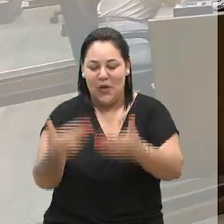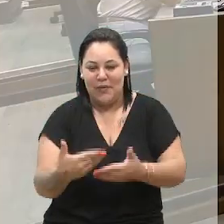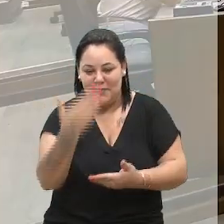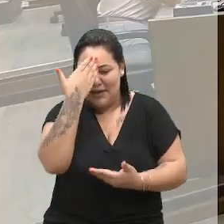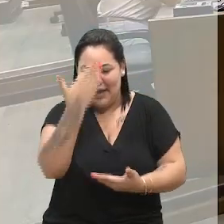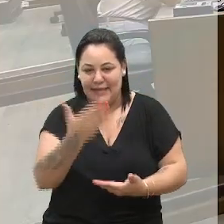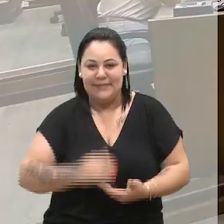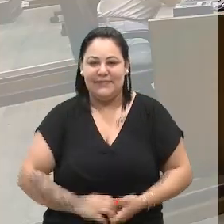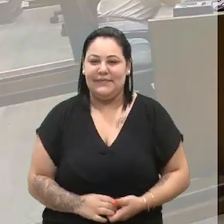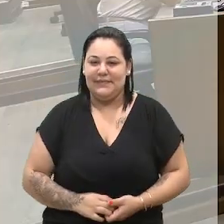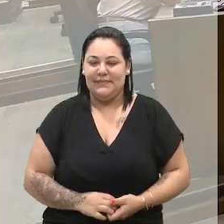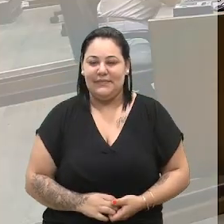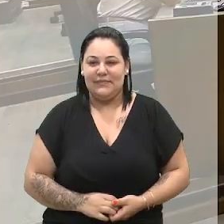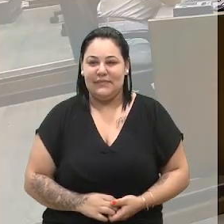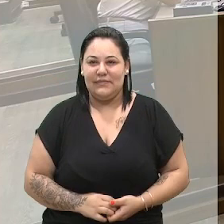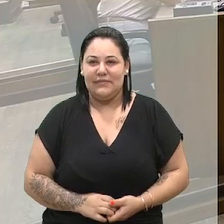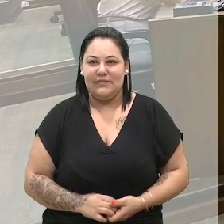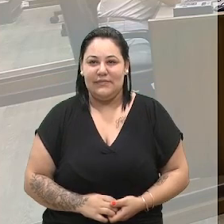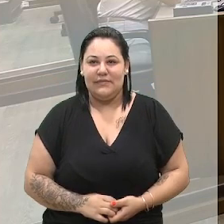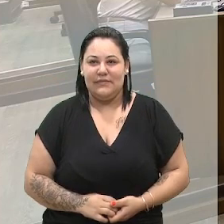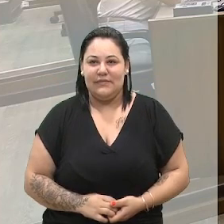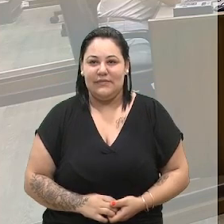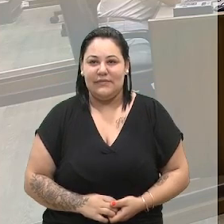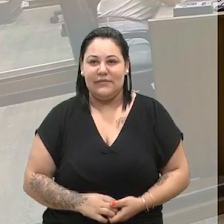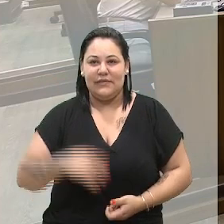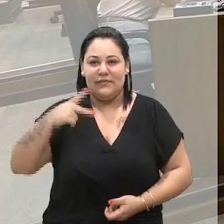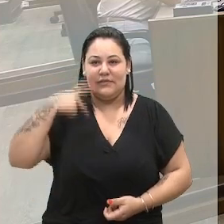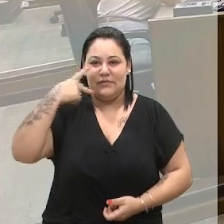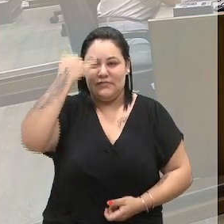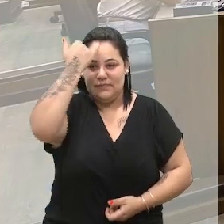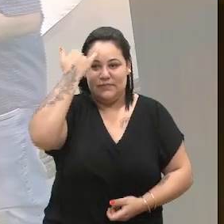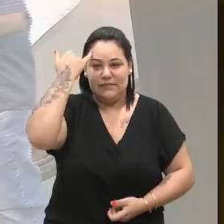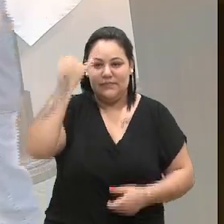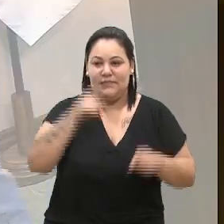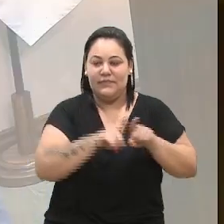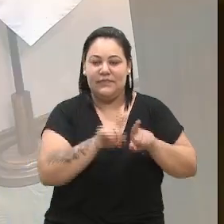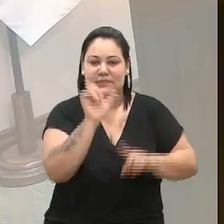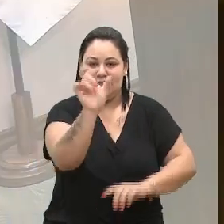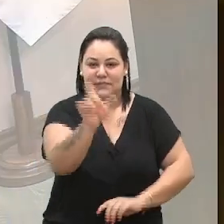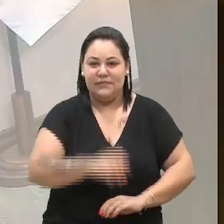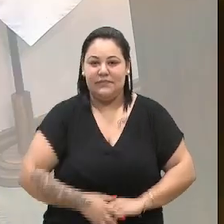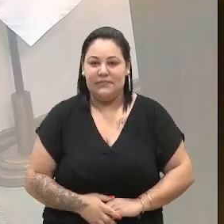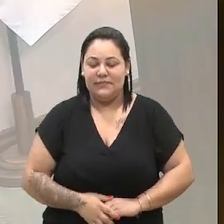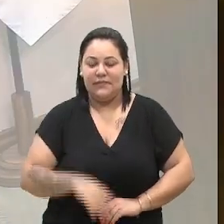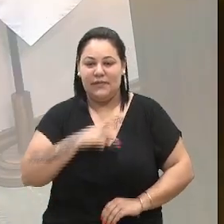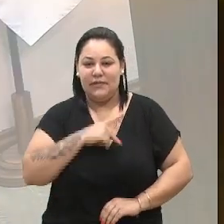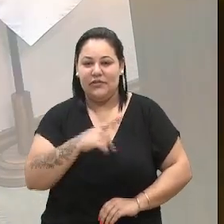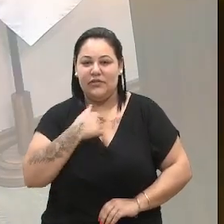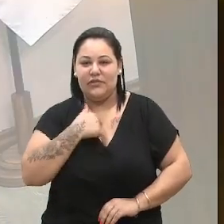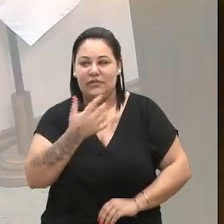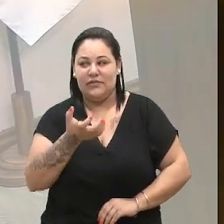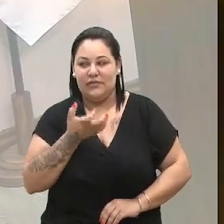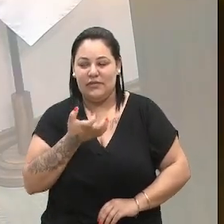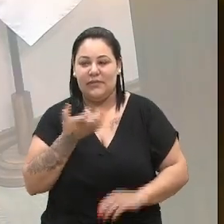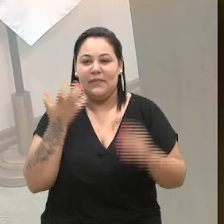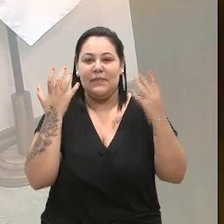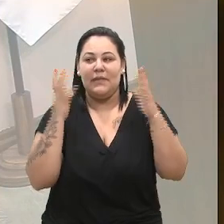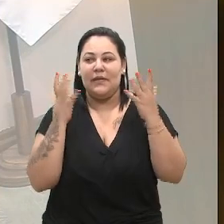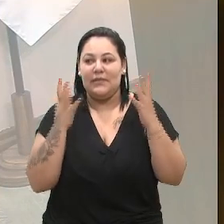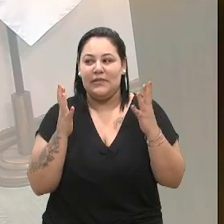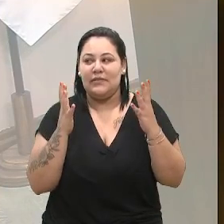Obrigada, vereador. Com a palavra, vereador Zé D'Ambrosio. Senhora Presidente, eu gostaria de parabenizar